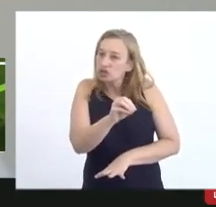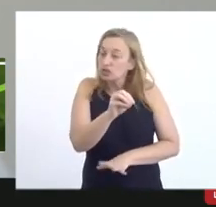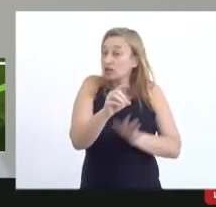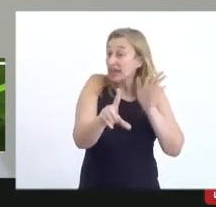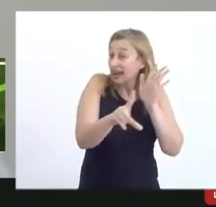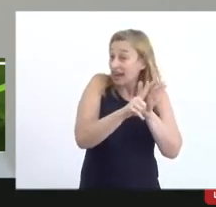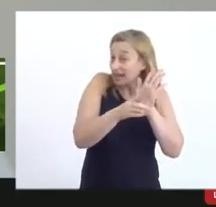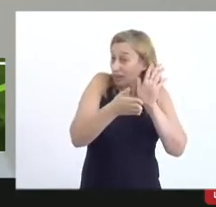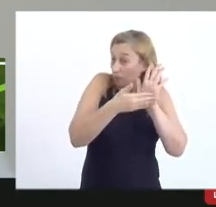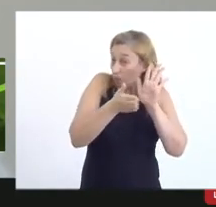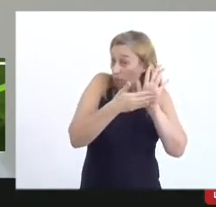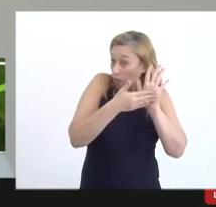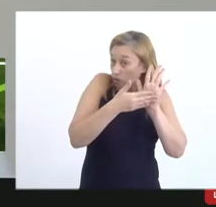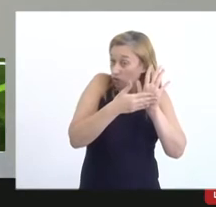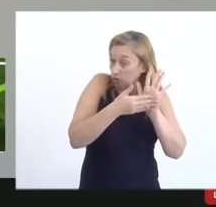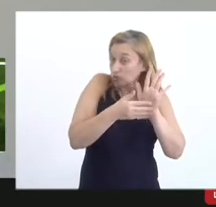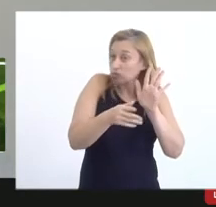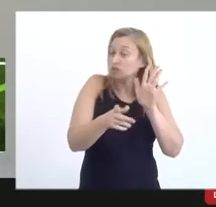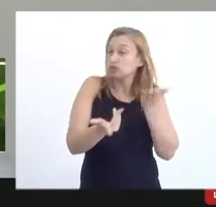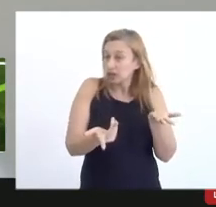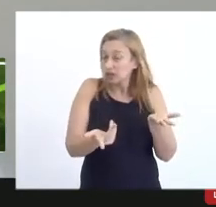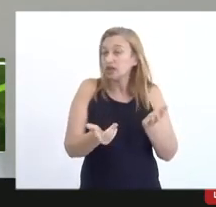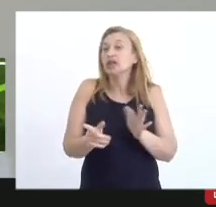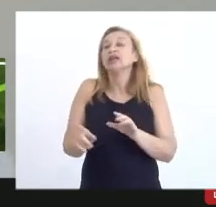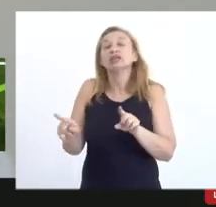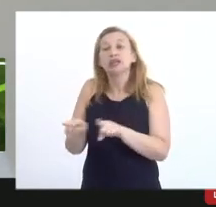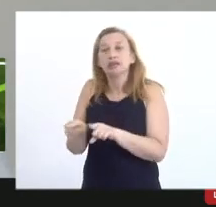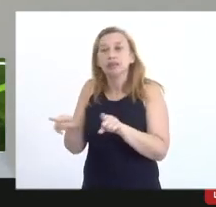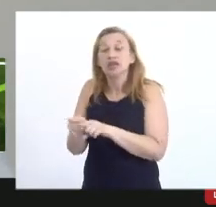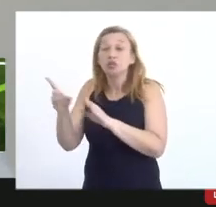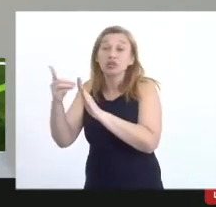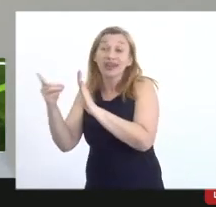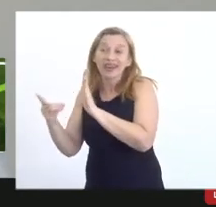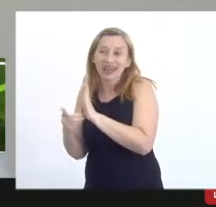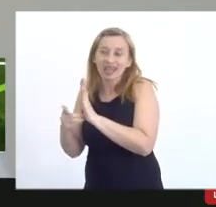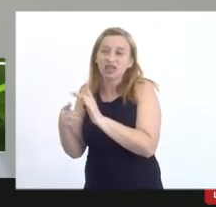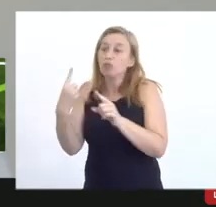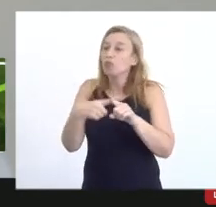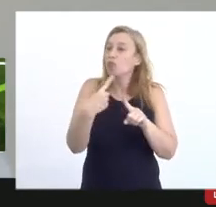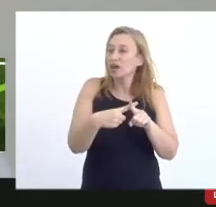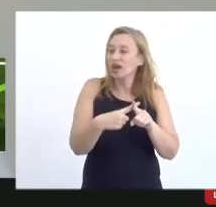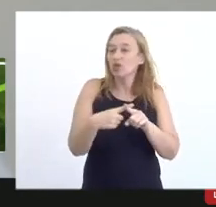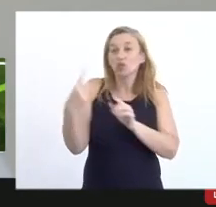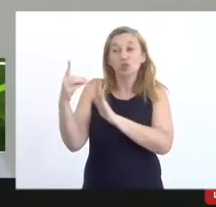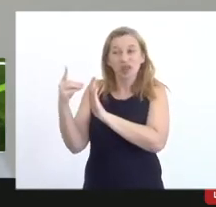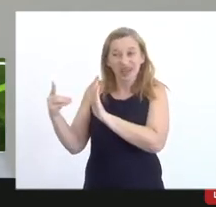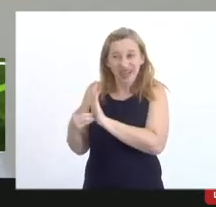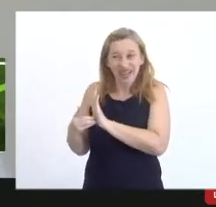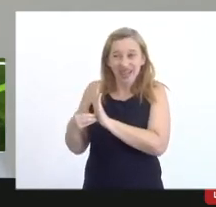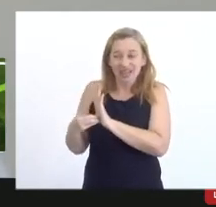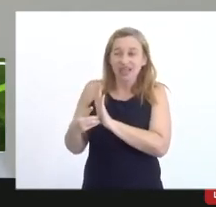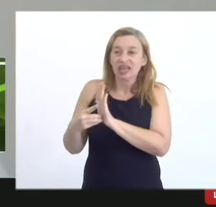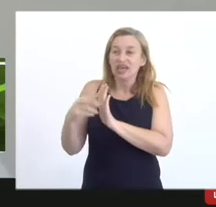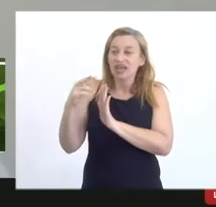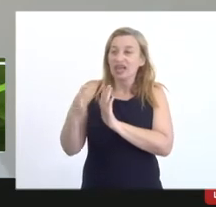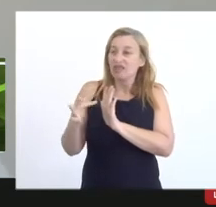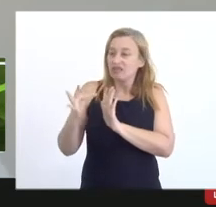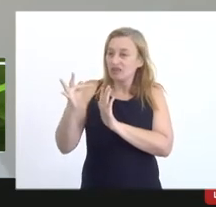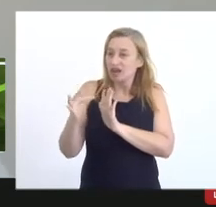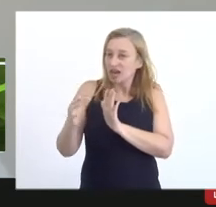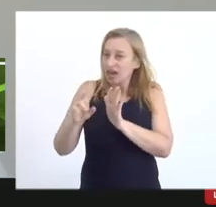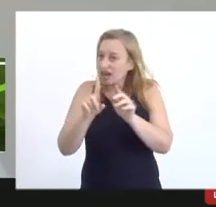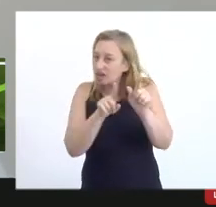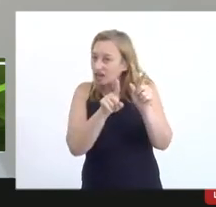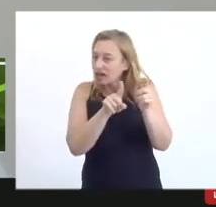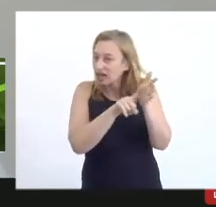proposta de lei do projeto de lei e o dispositivo do decreto porque o dispositivo do decreto ele previa análise processual